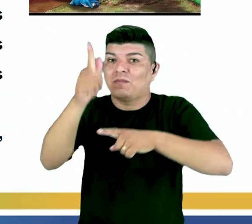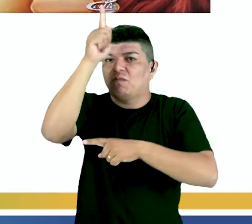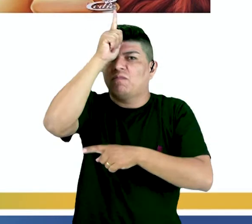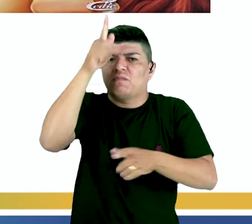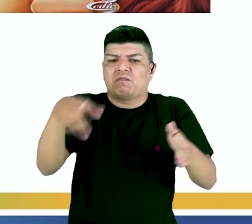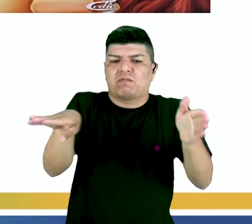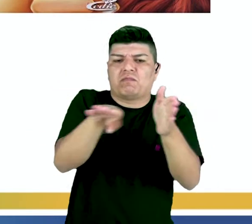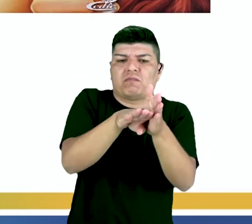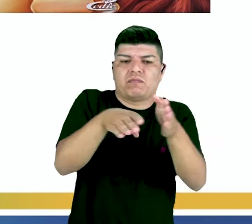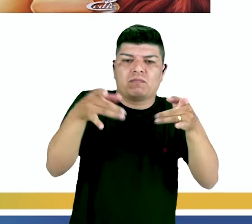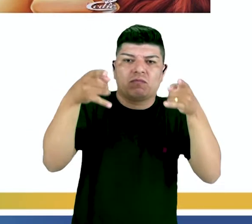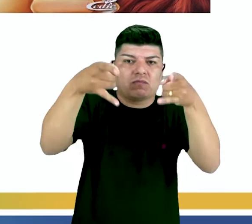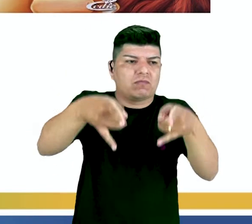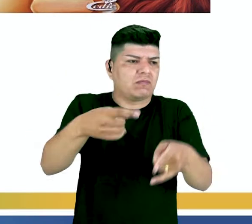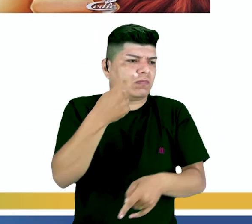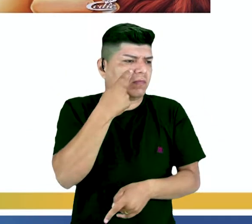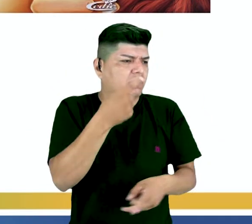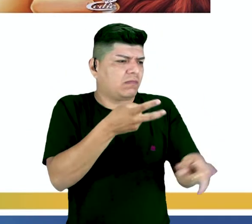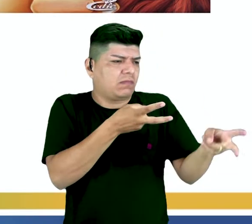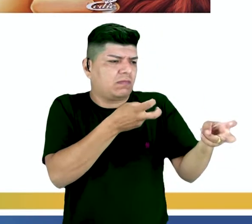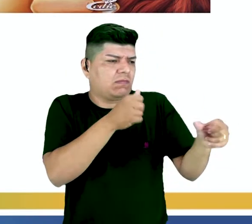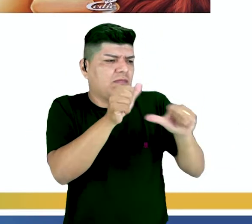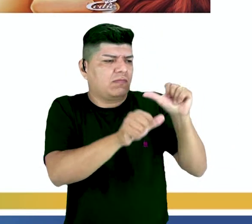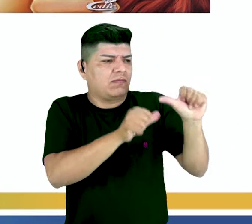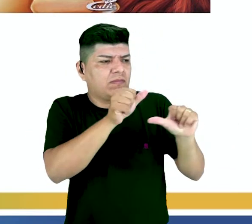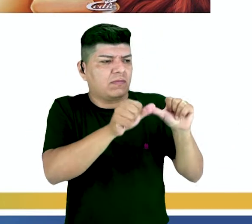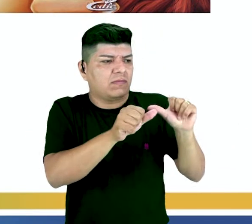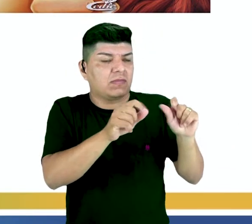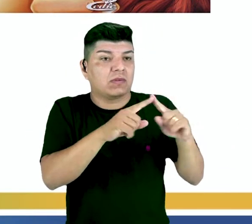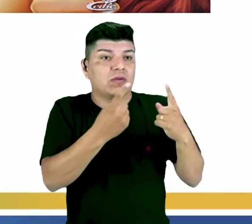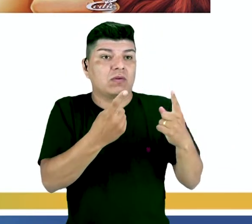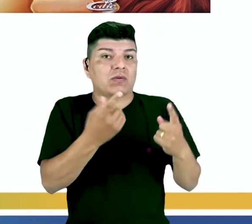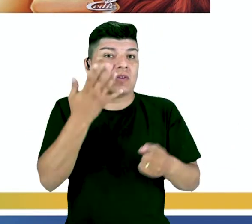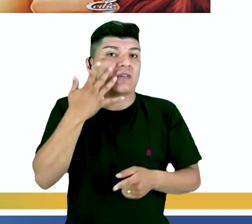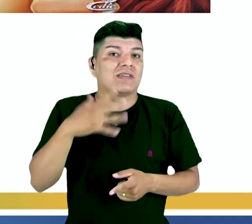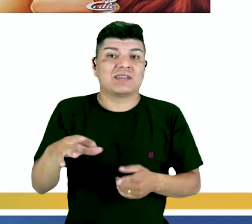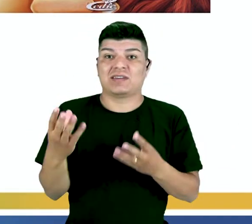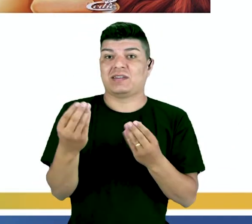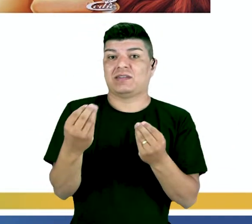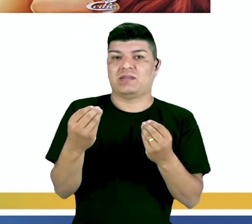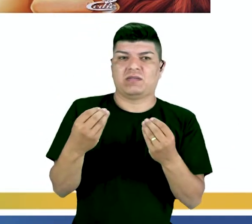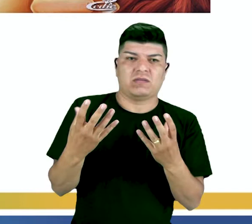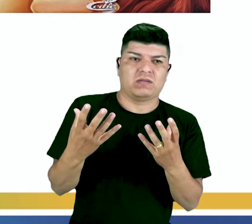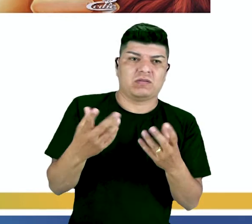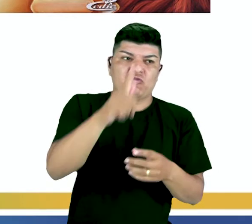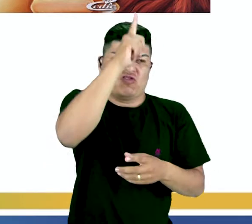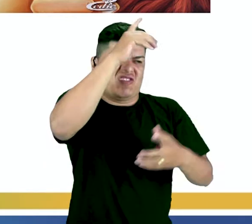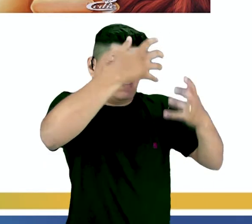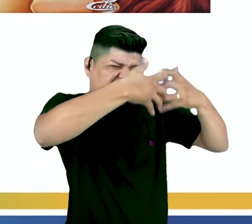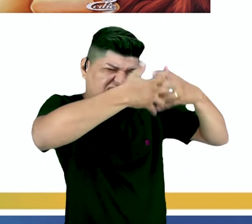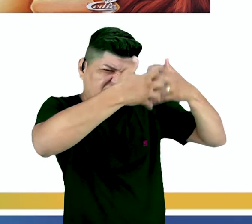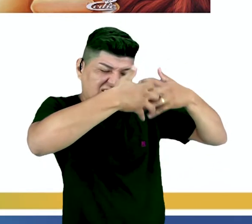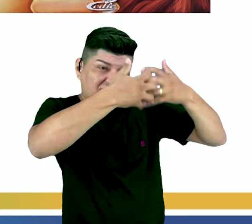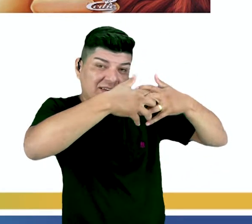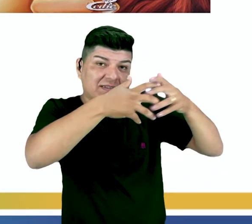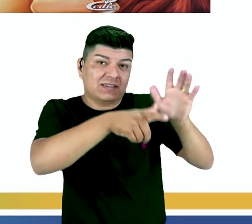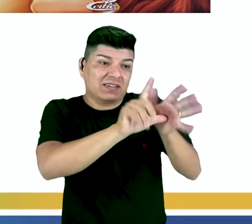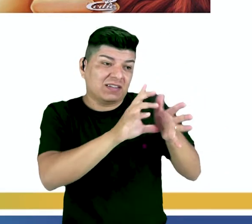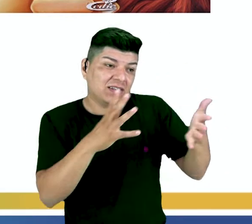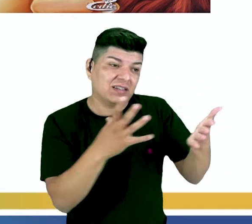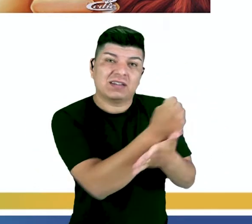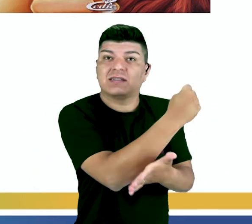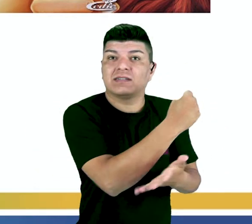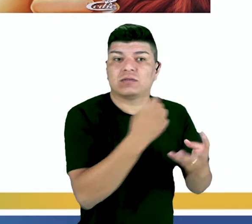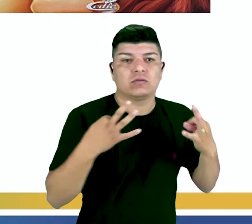pela coroa. Como os meninos eram muitos, o gigante se atrapalhou e, antes que pudesse pegá-los,